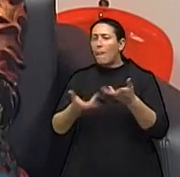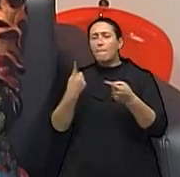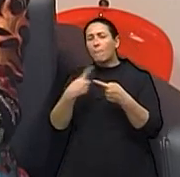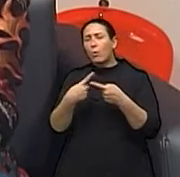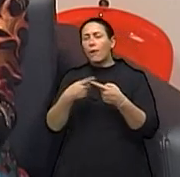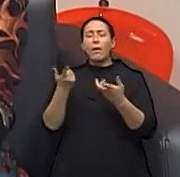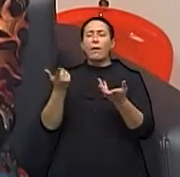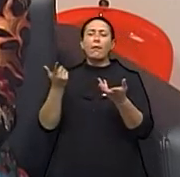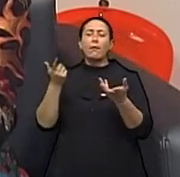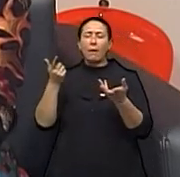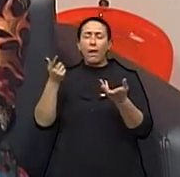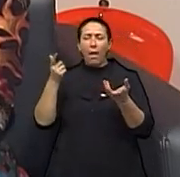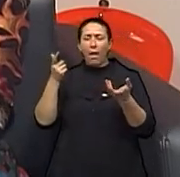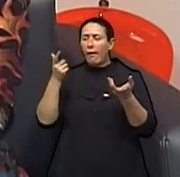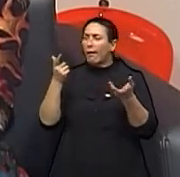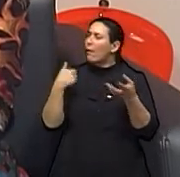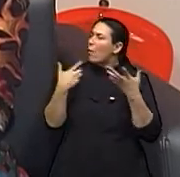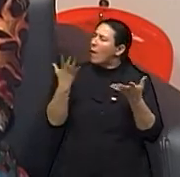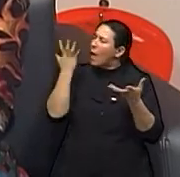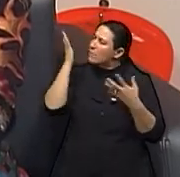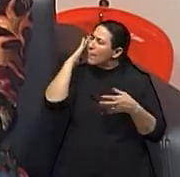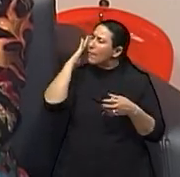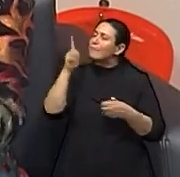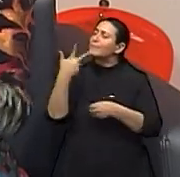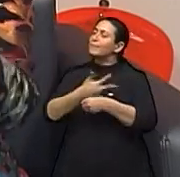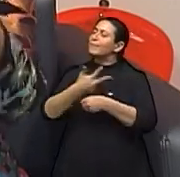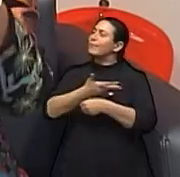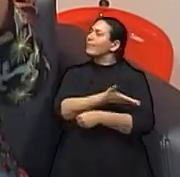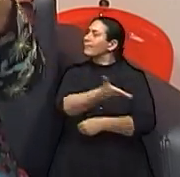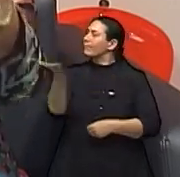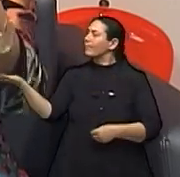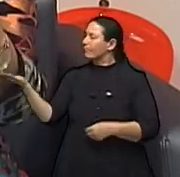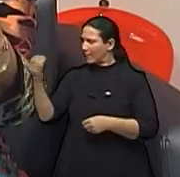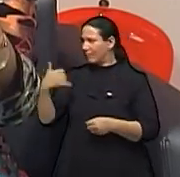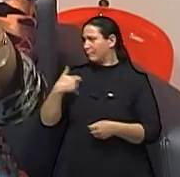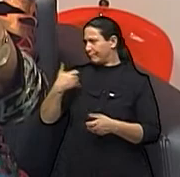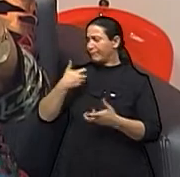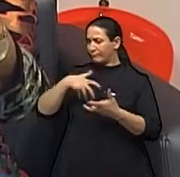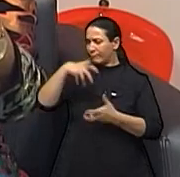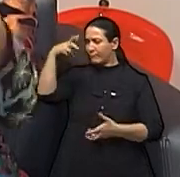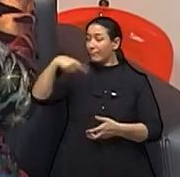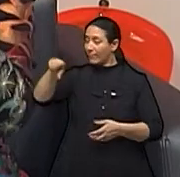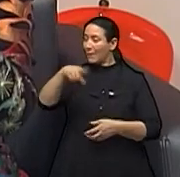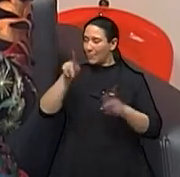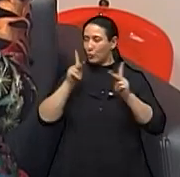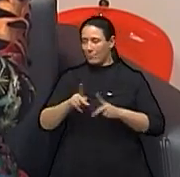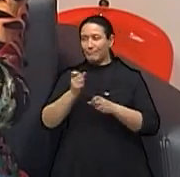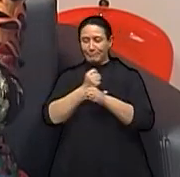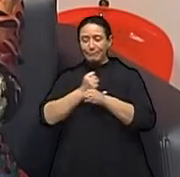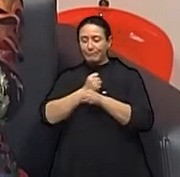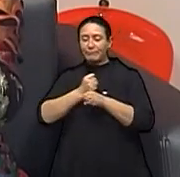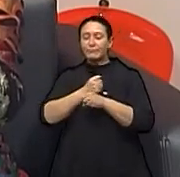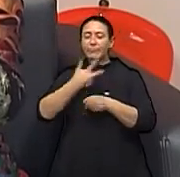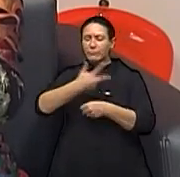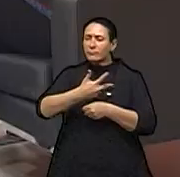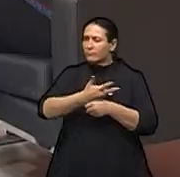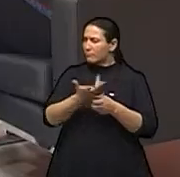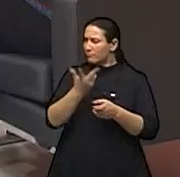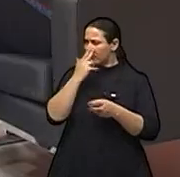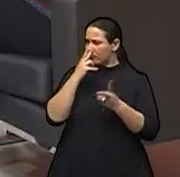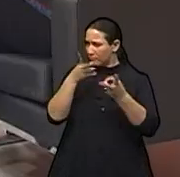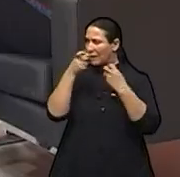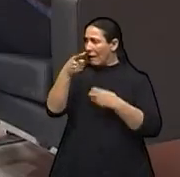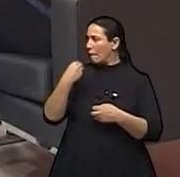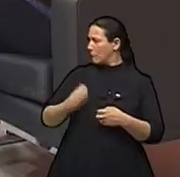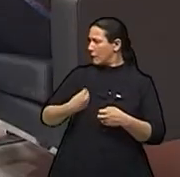volta. uma coisa bem aqui. Eu quero saber na terceira idade, pessoas que já viveram mais, elas, nesta vida, isso quer dizer que elas